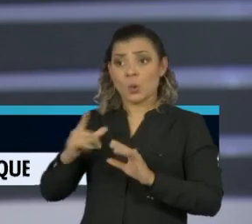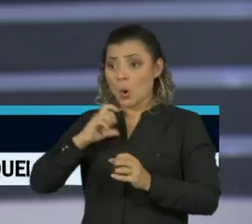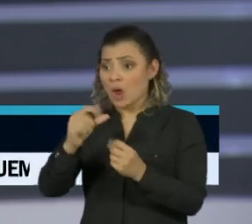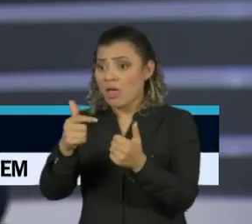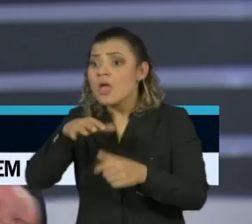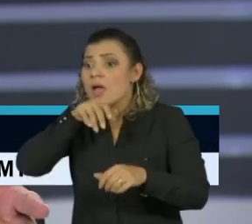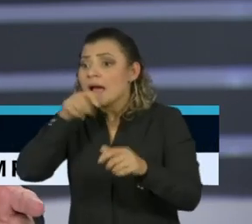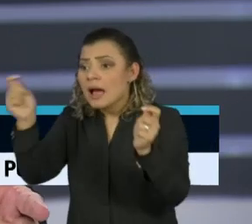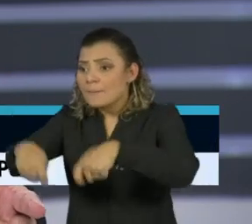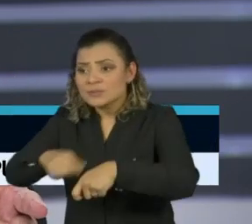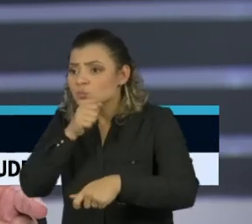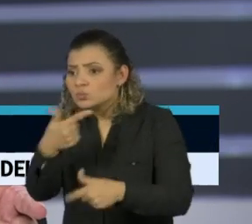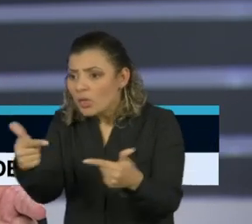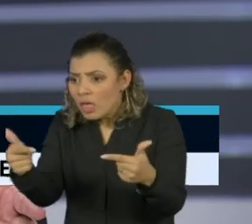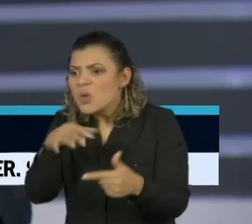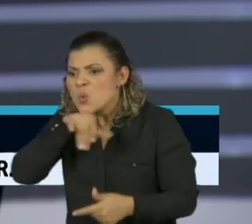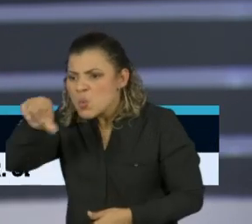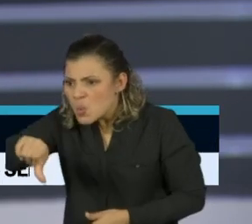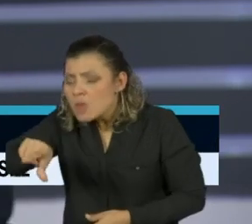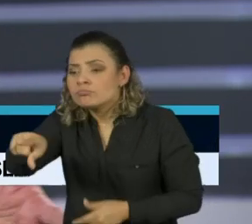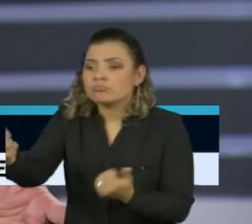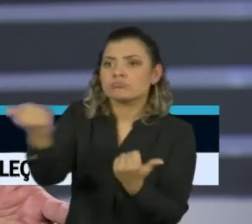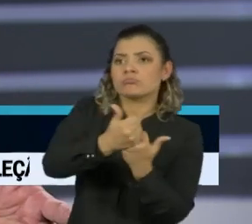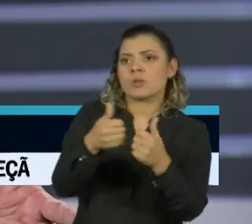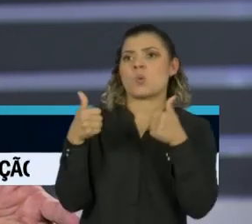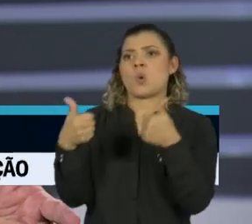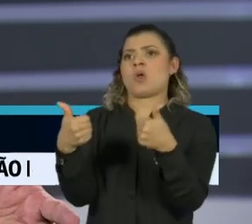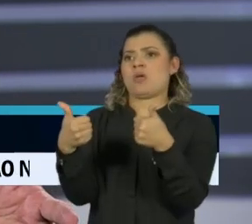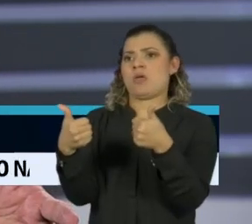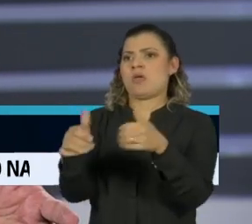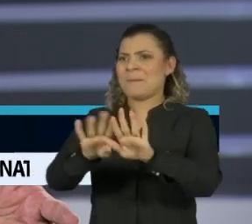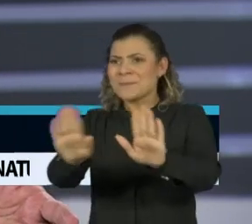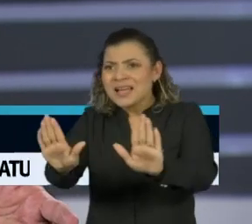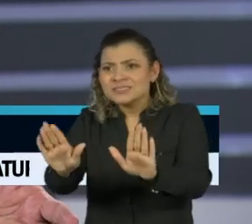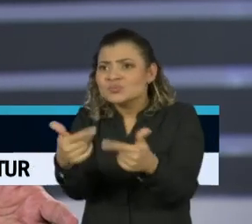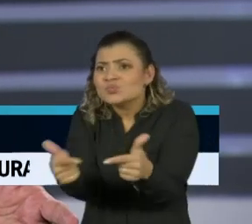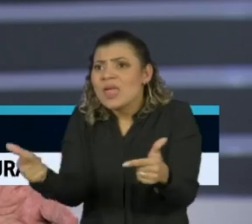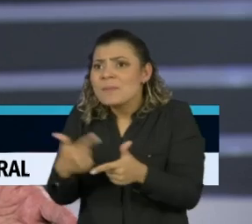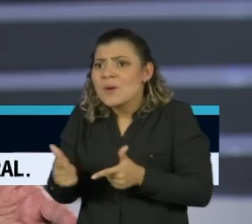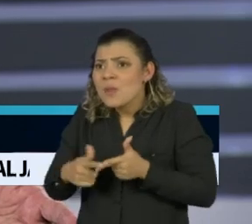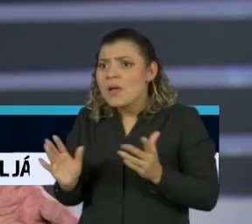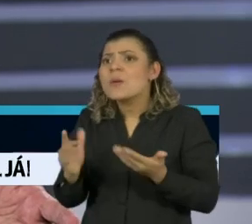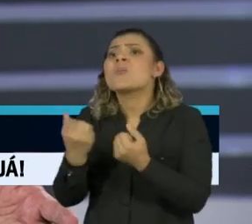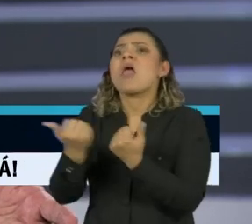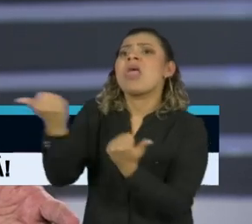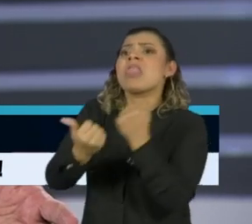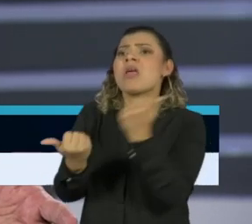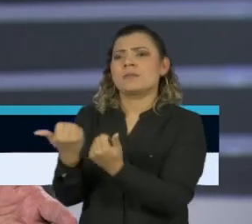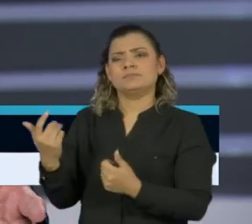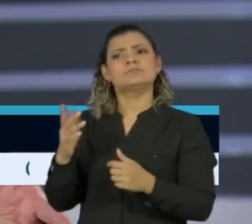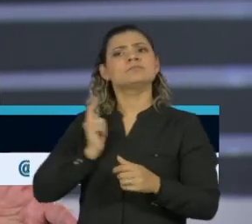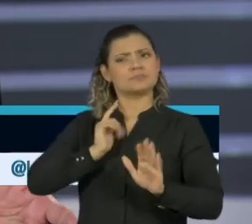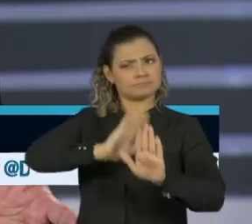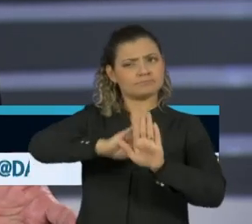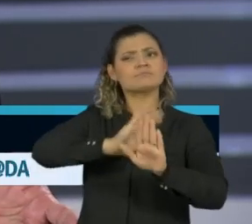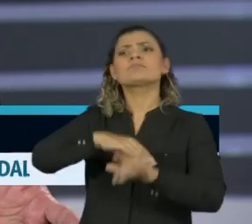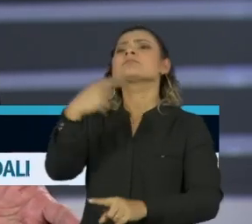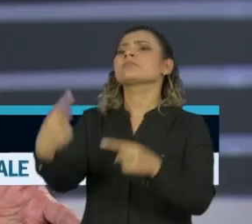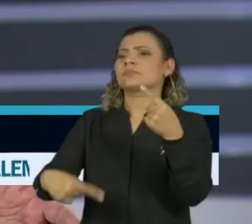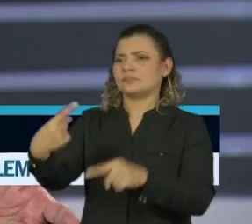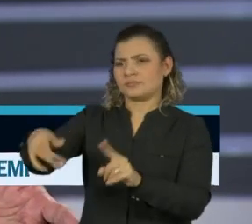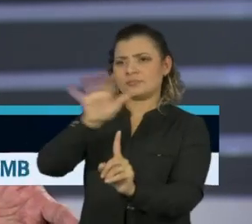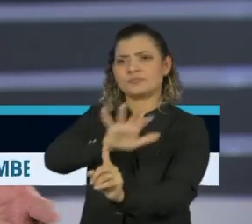razão técnica, é política. Então, a gente já vê uma Polícia Federal sob ataque político e politização, sim, e ela